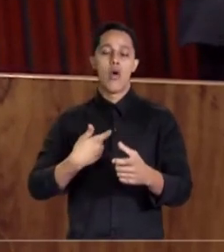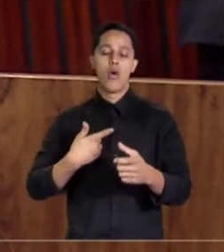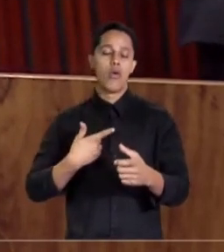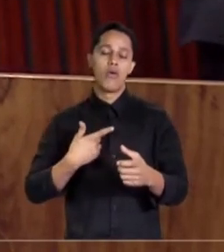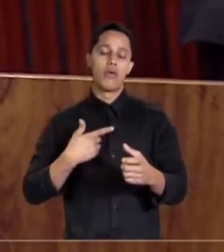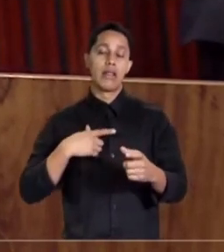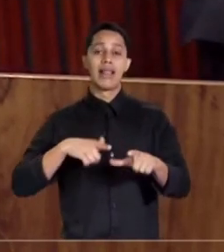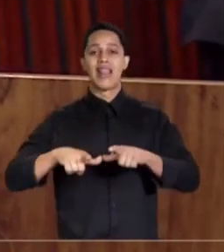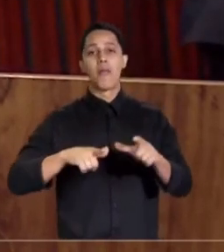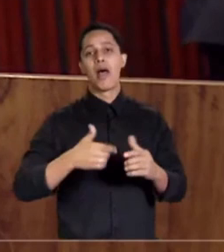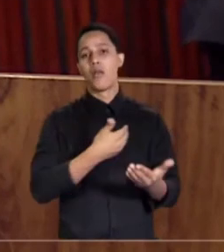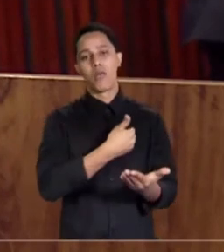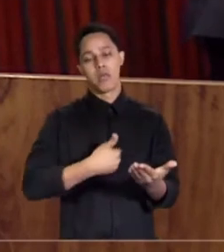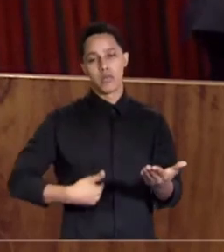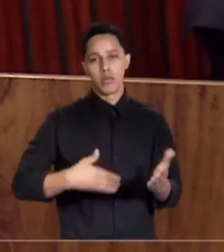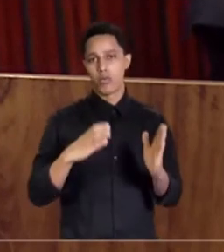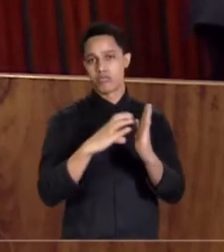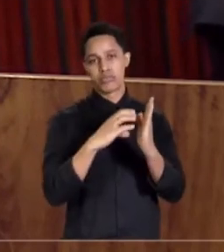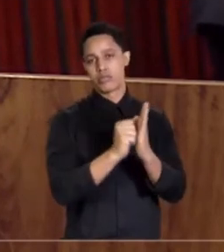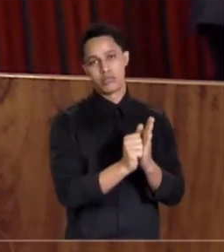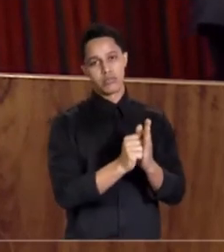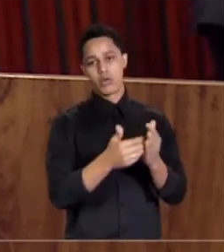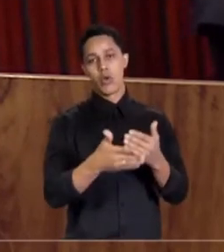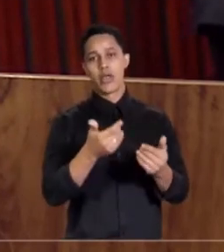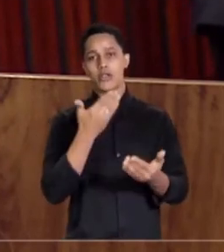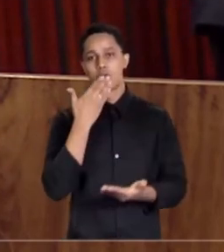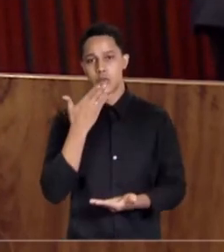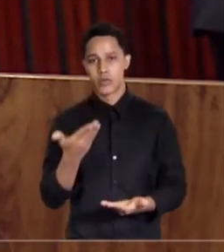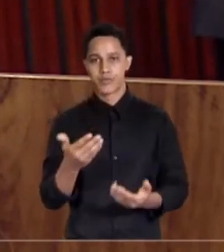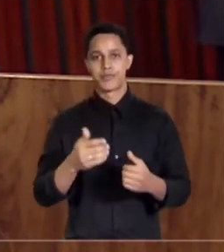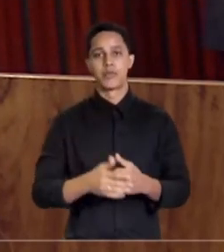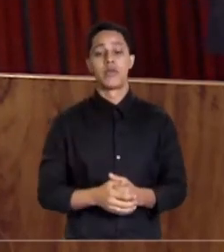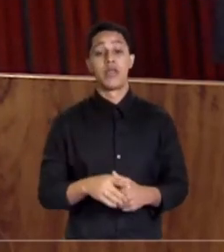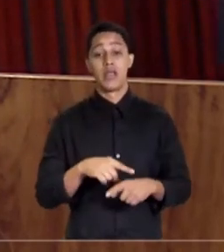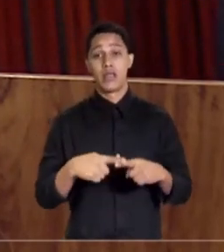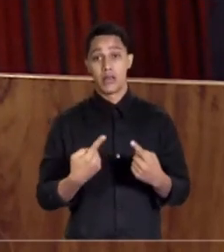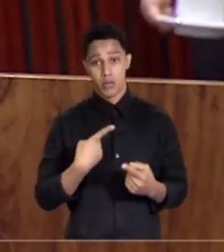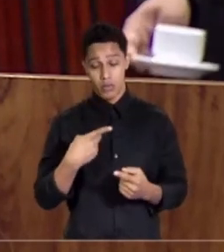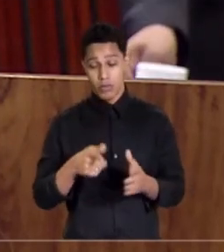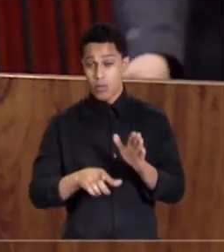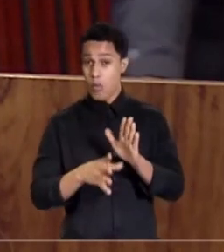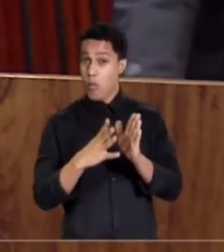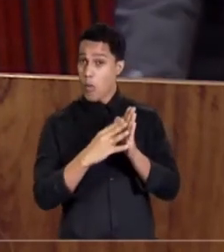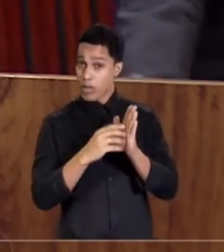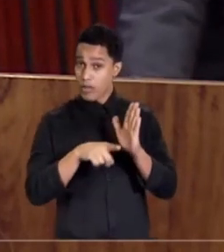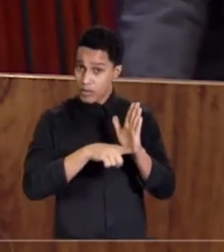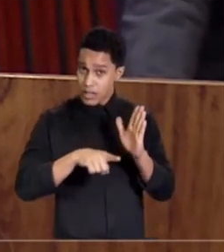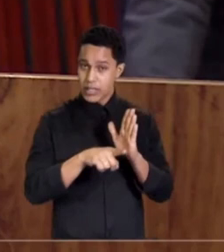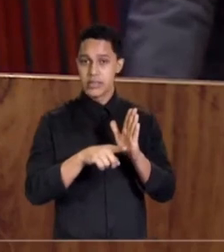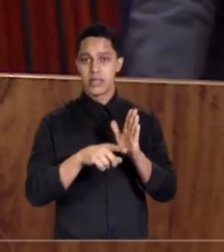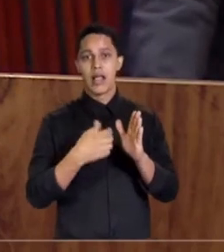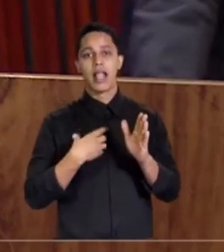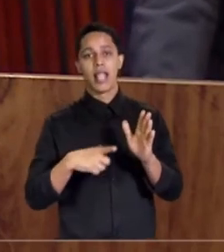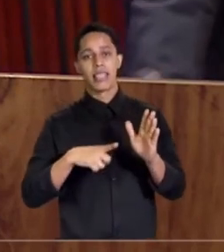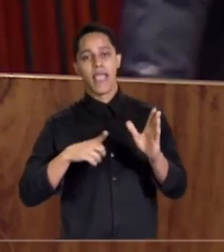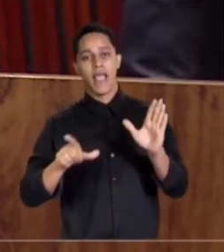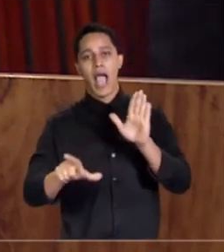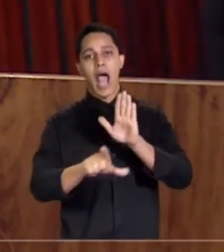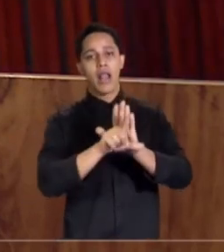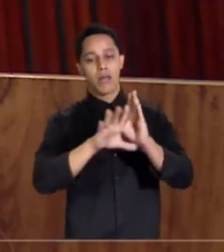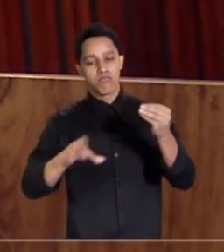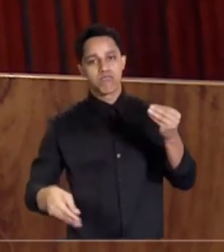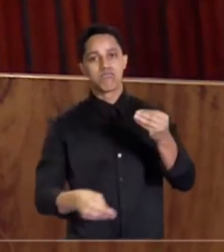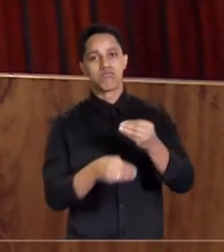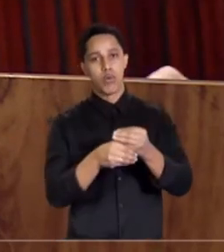pública. Nos termos, portanto, desse dispositivo constitucional, é que se tem, então, a lei complementar, em cujo